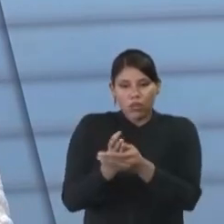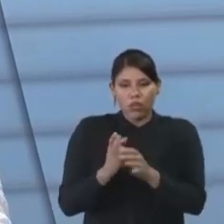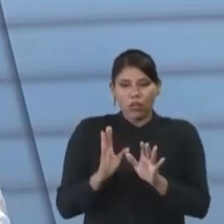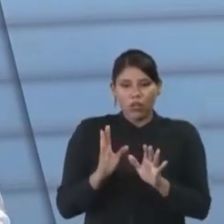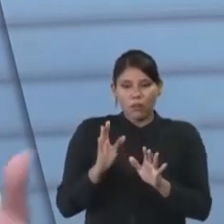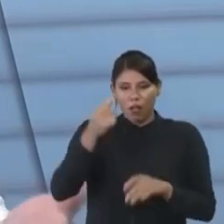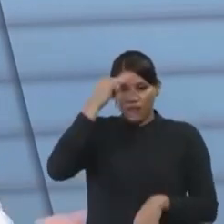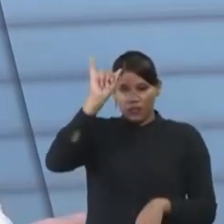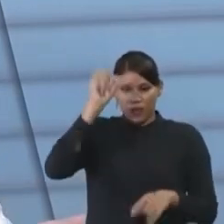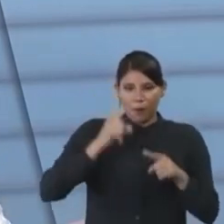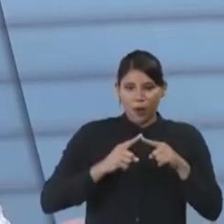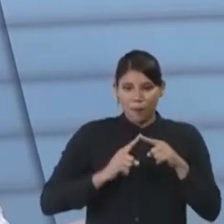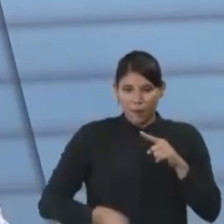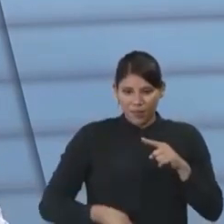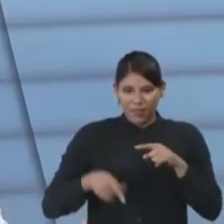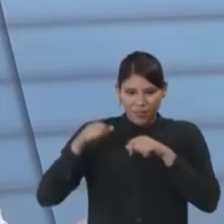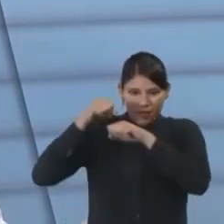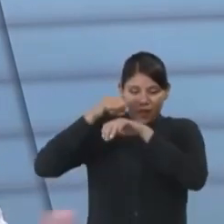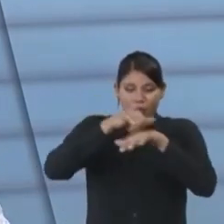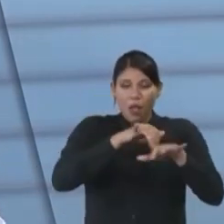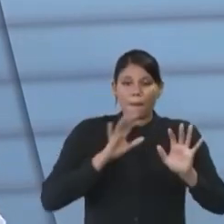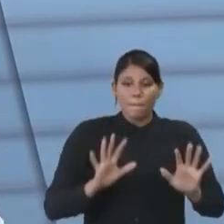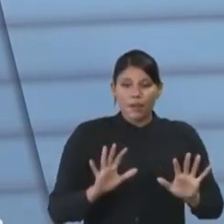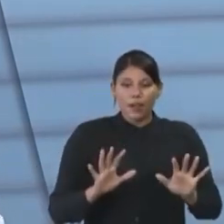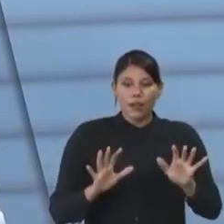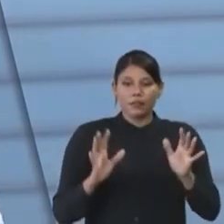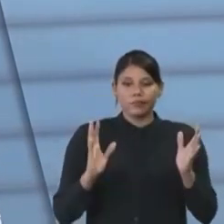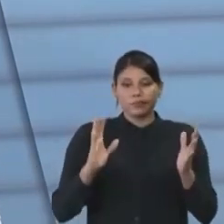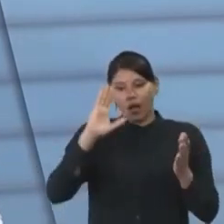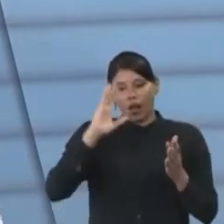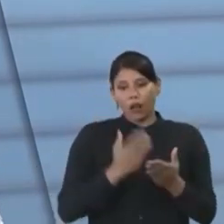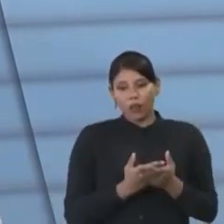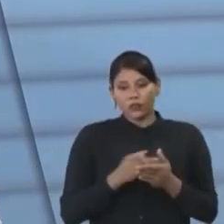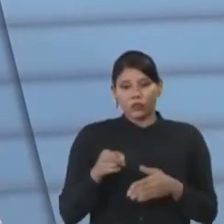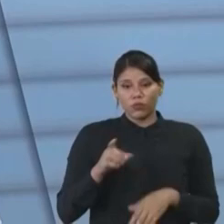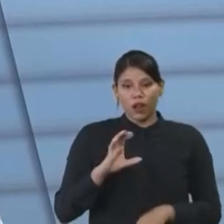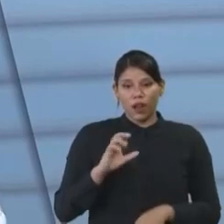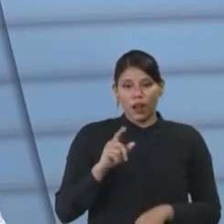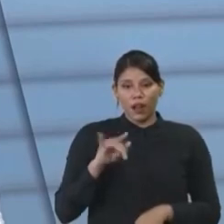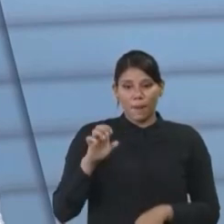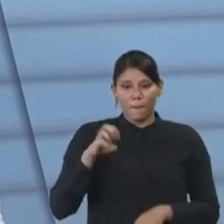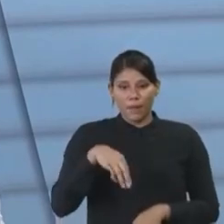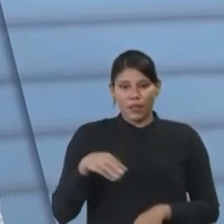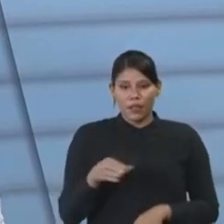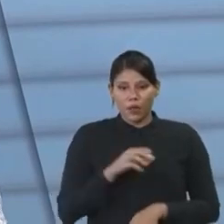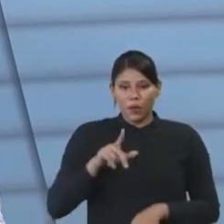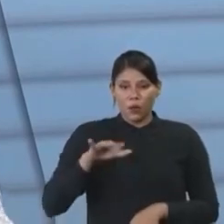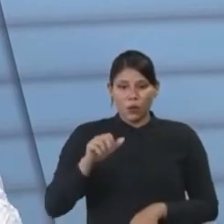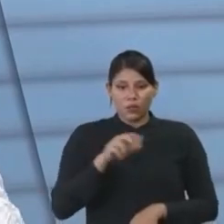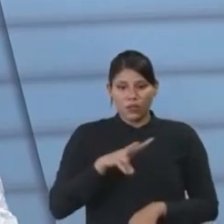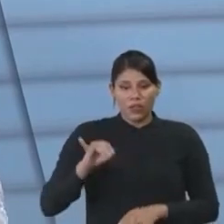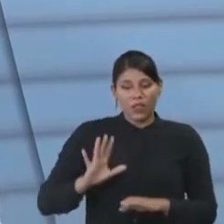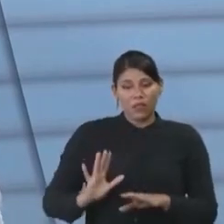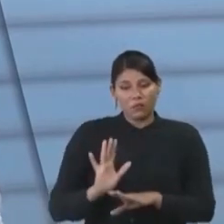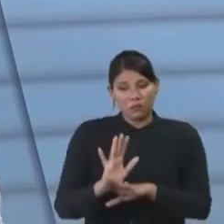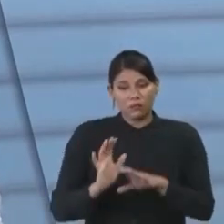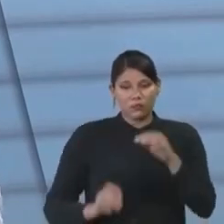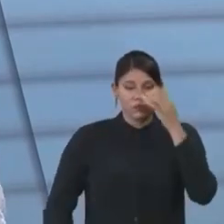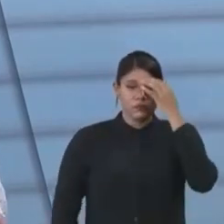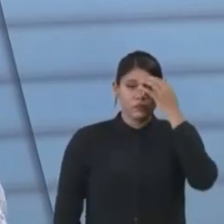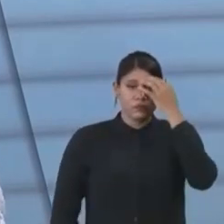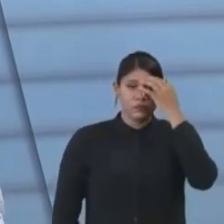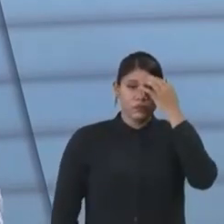Mas eu acredito nesse tipo de ação, né? Então, o ex-governador, o é que ele pensou? Vou